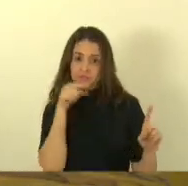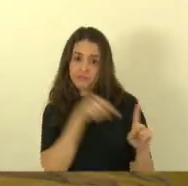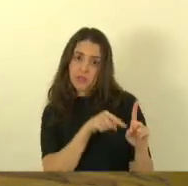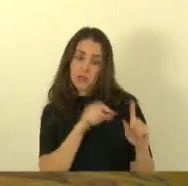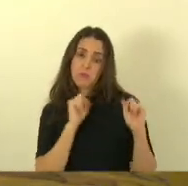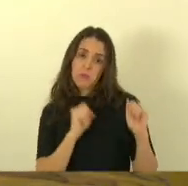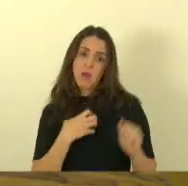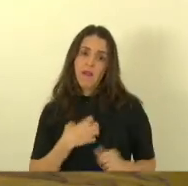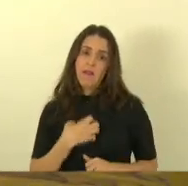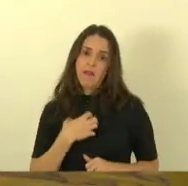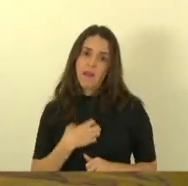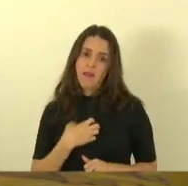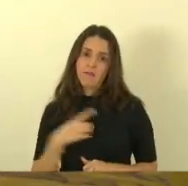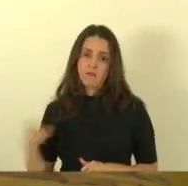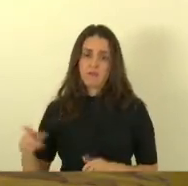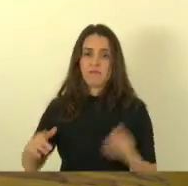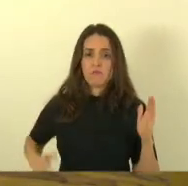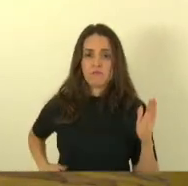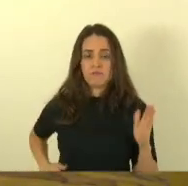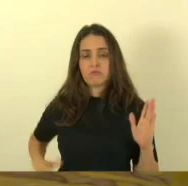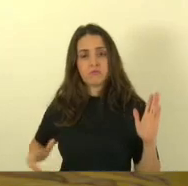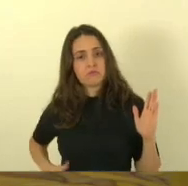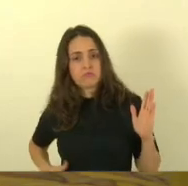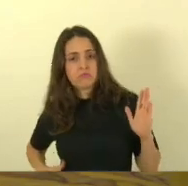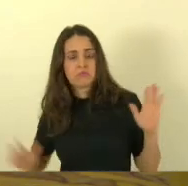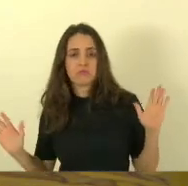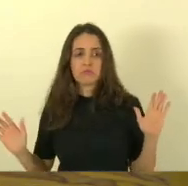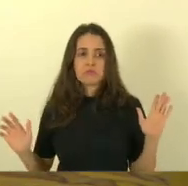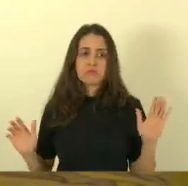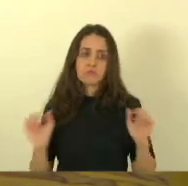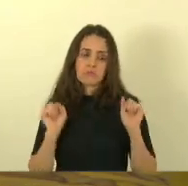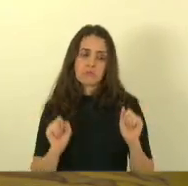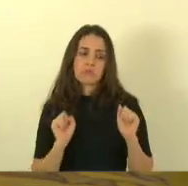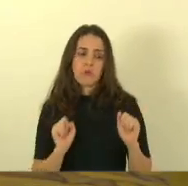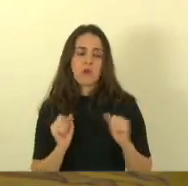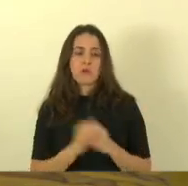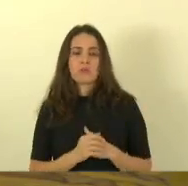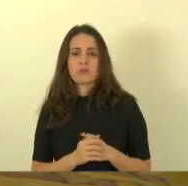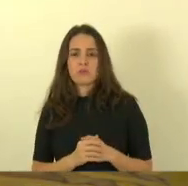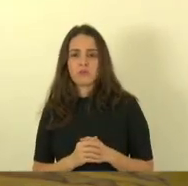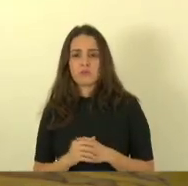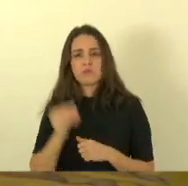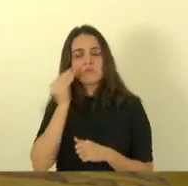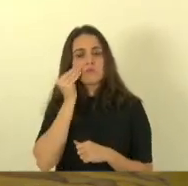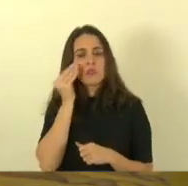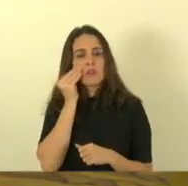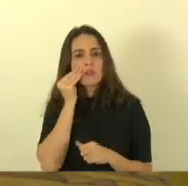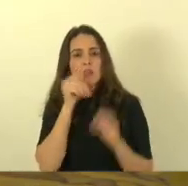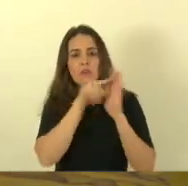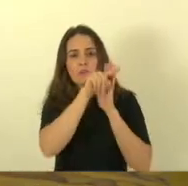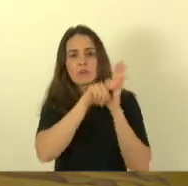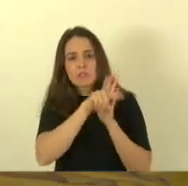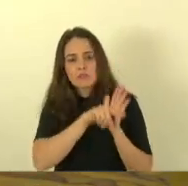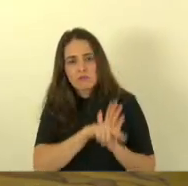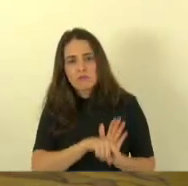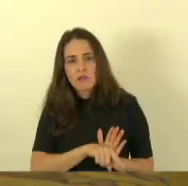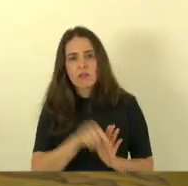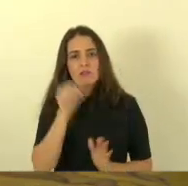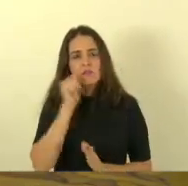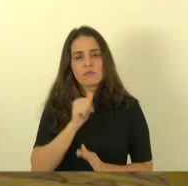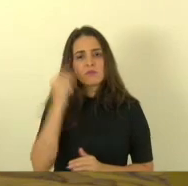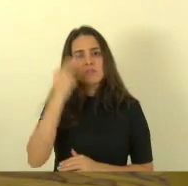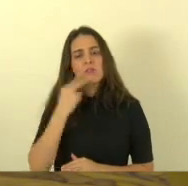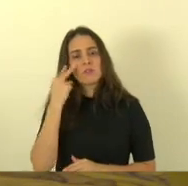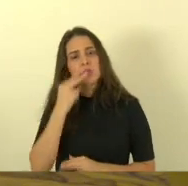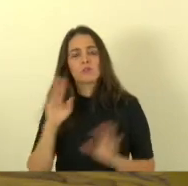ranço junto a criminalidade é bom até que depois a gente possa até fazer buscar a ficha dessa cidadã quem sabe né